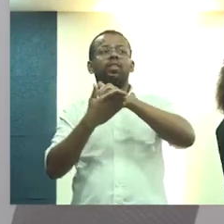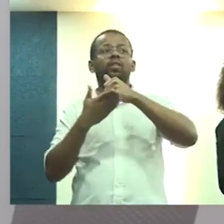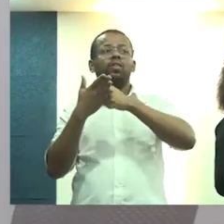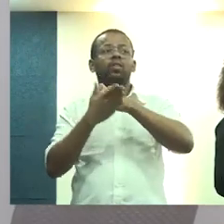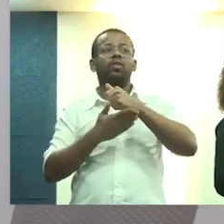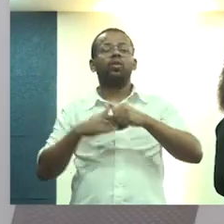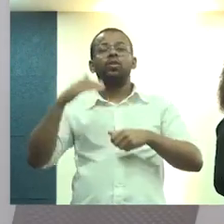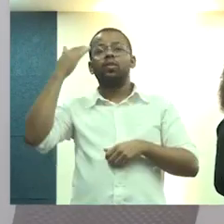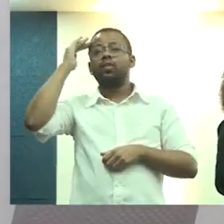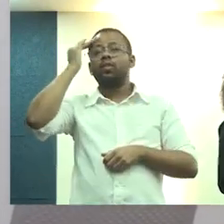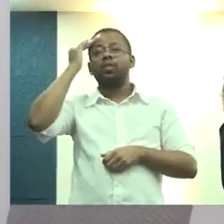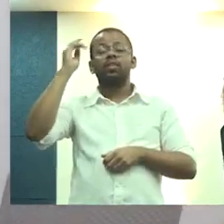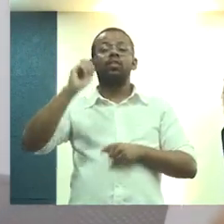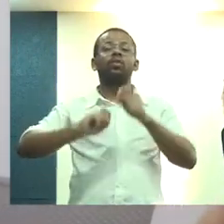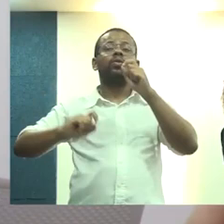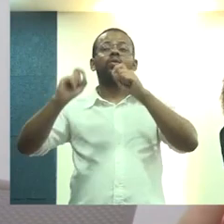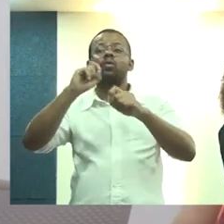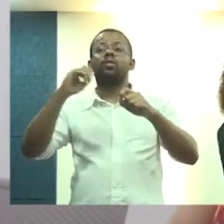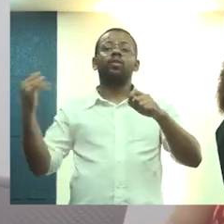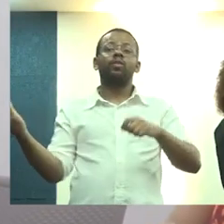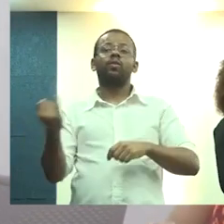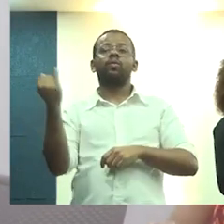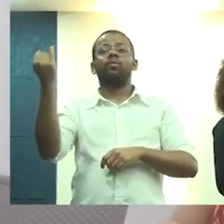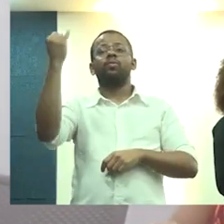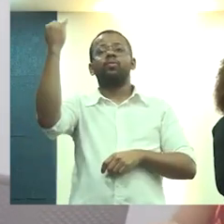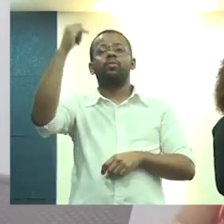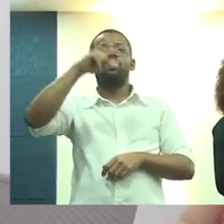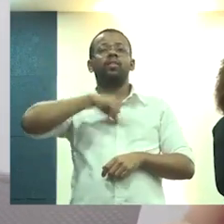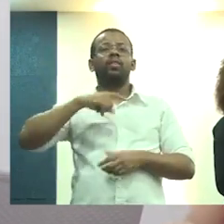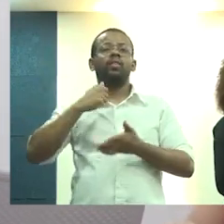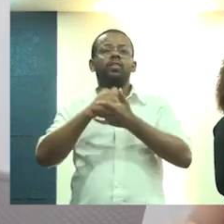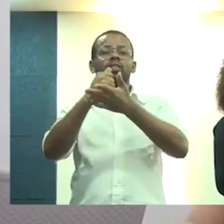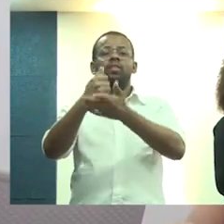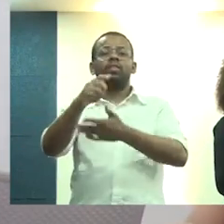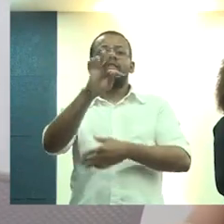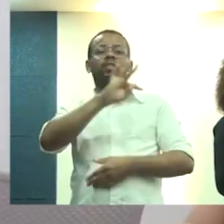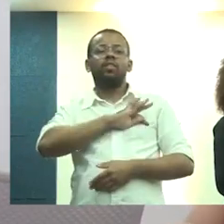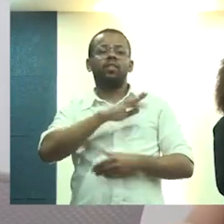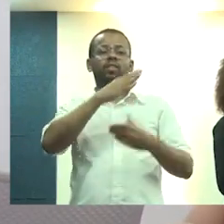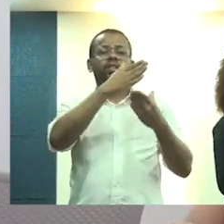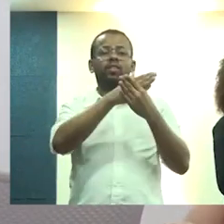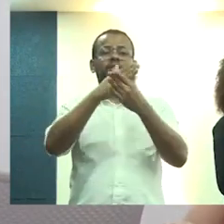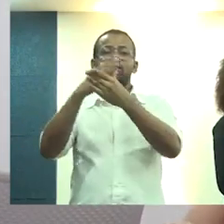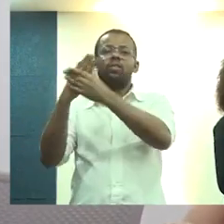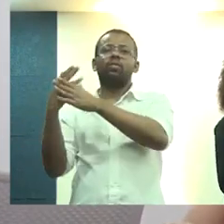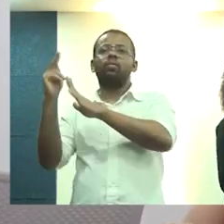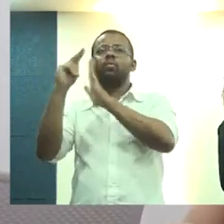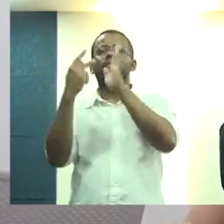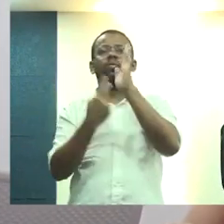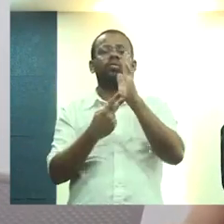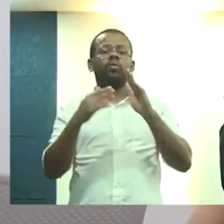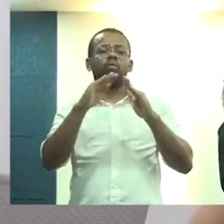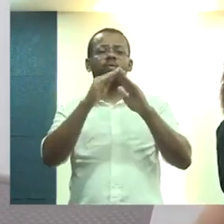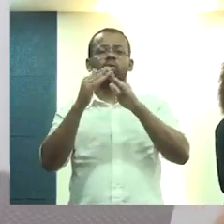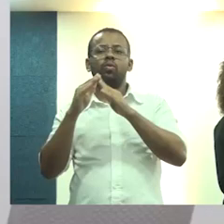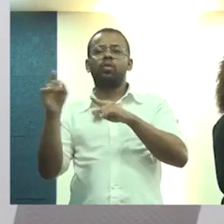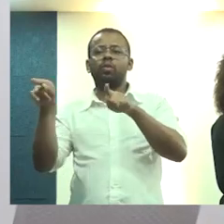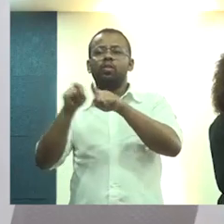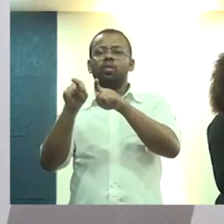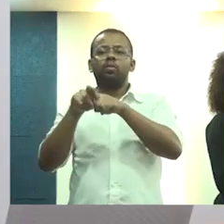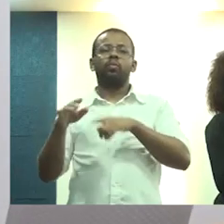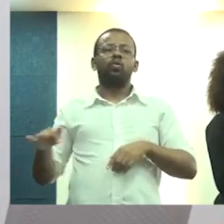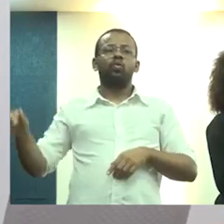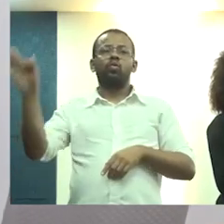consolidação desse entendimento da importância da assistência técnica dentro dos programas habitacionais, dentro dos programas